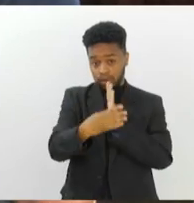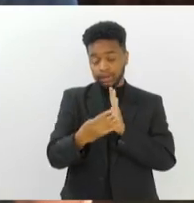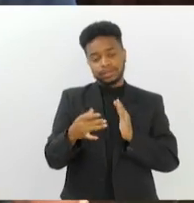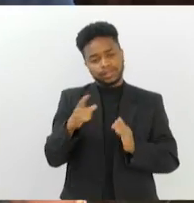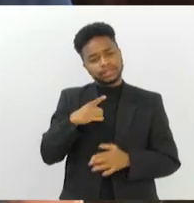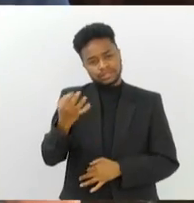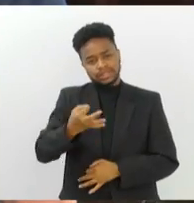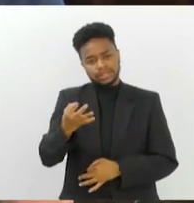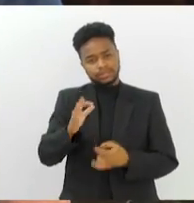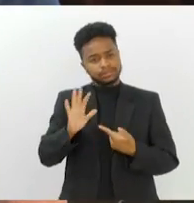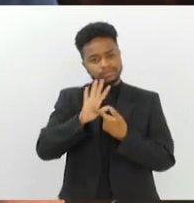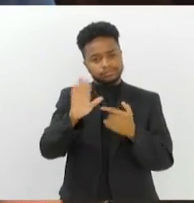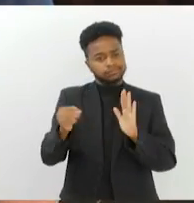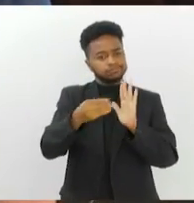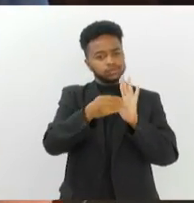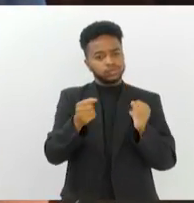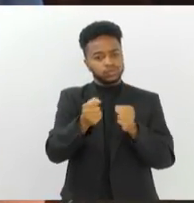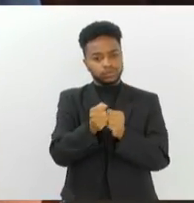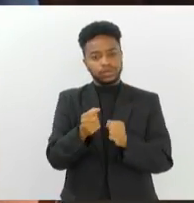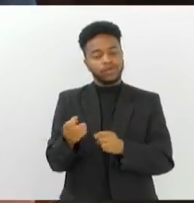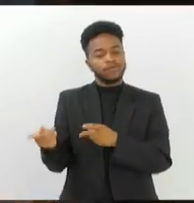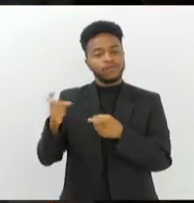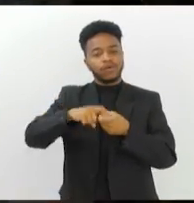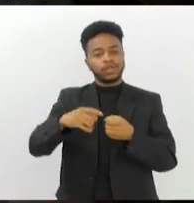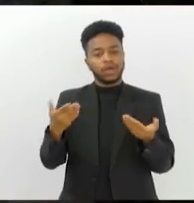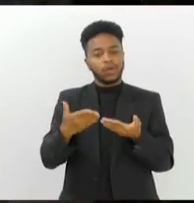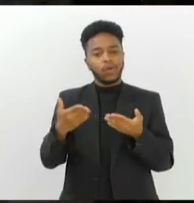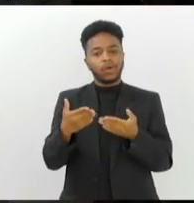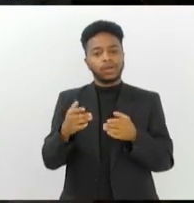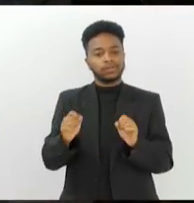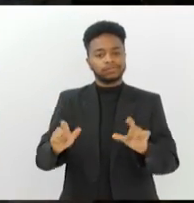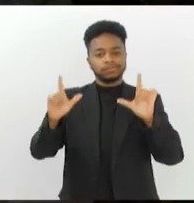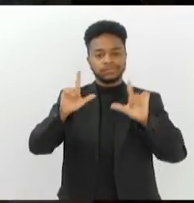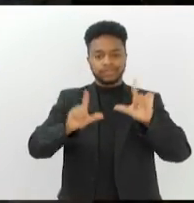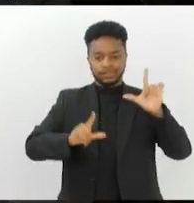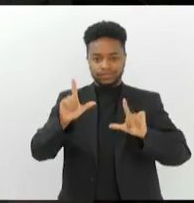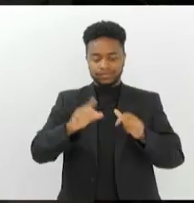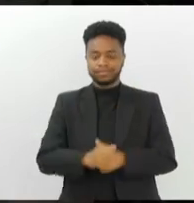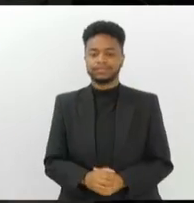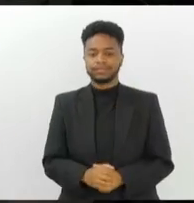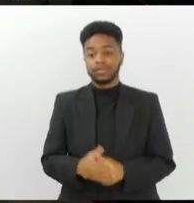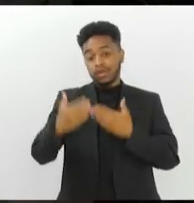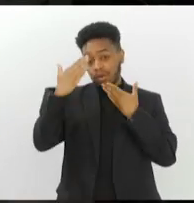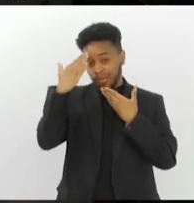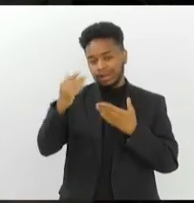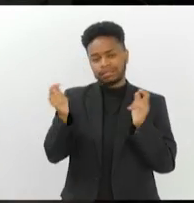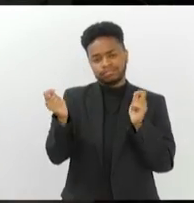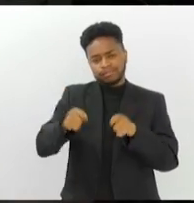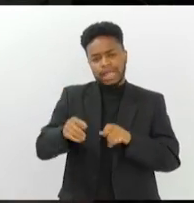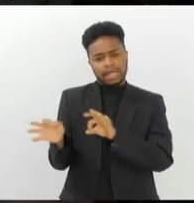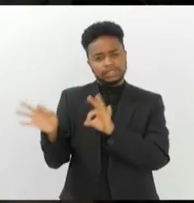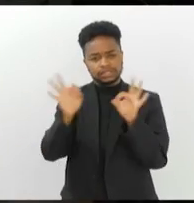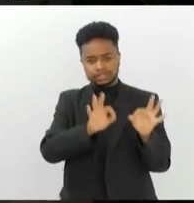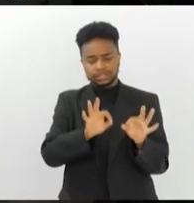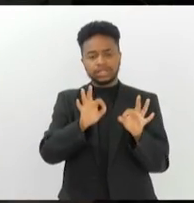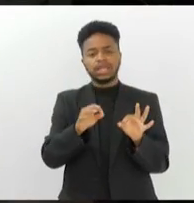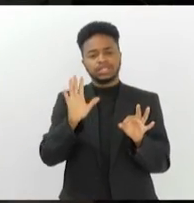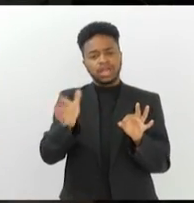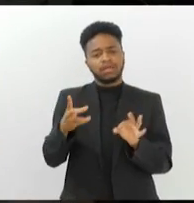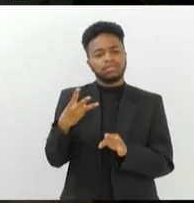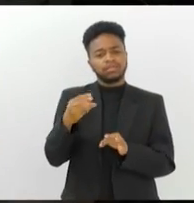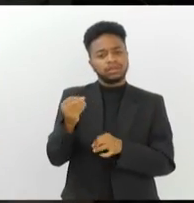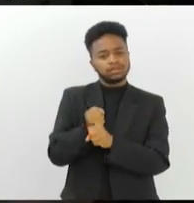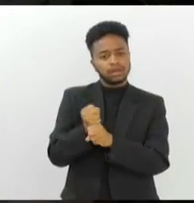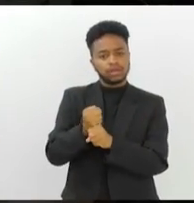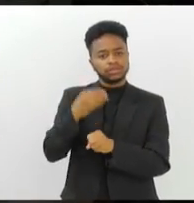espetáculo do Álvaro. Vicente, volto com você no estúdio. Obrigado, PV. Vale a pena conferir o etc. de tal. com 30 anos de estrada, né? Faz